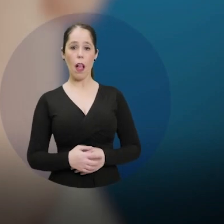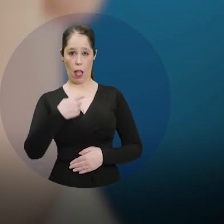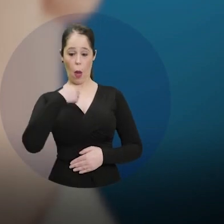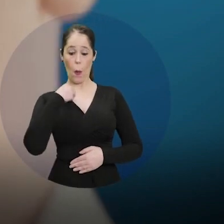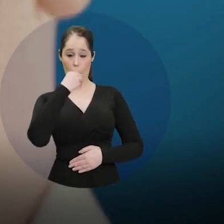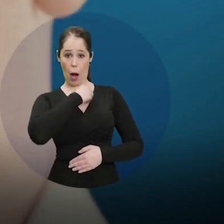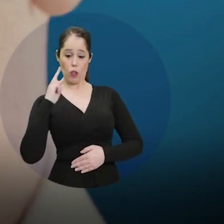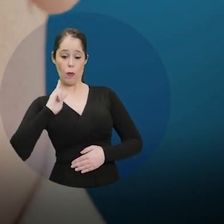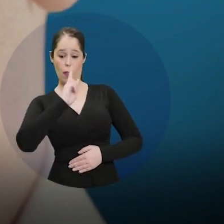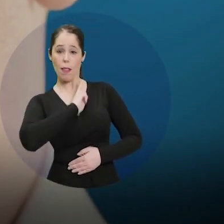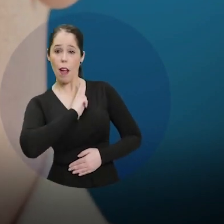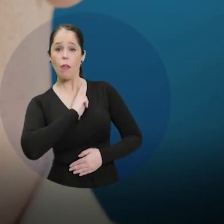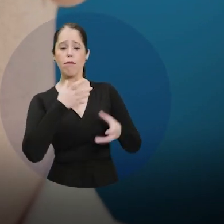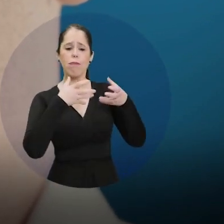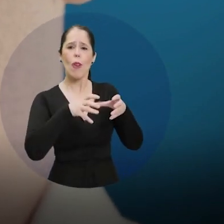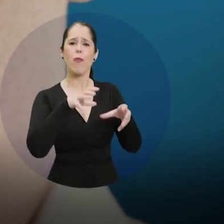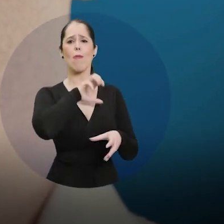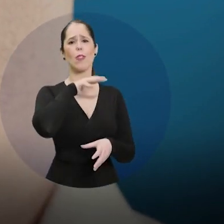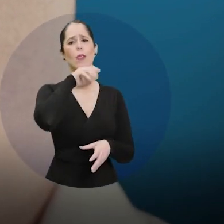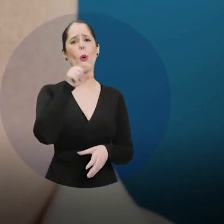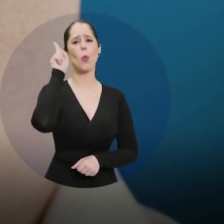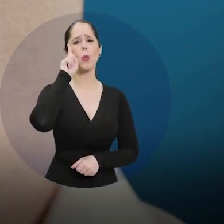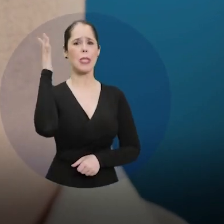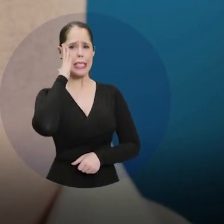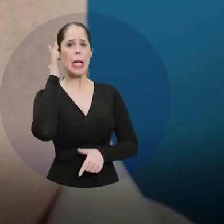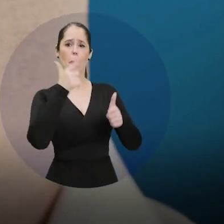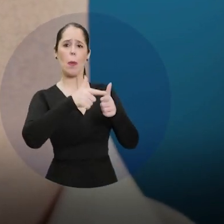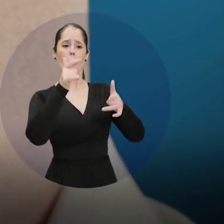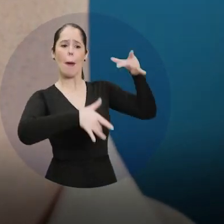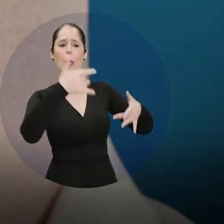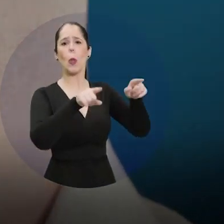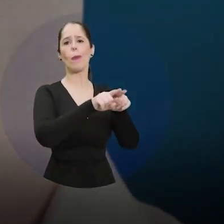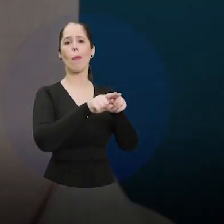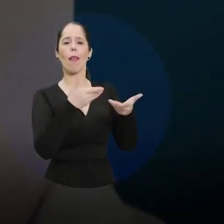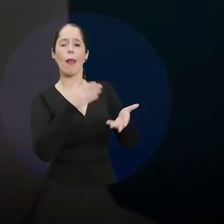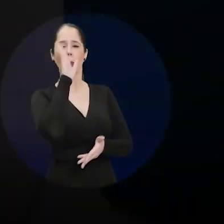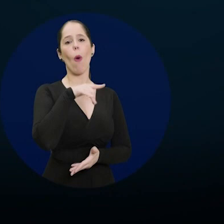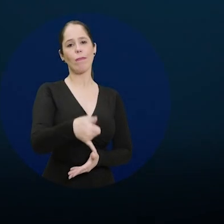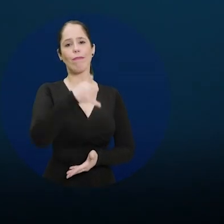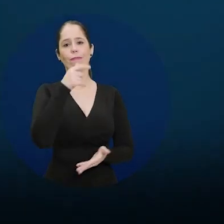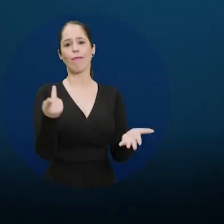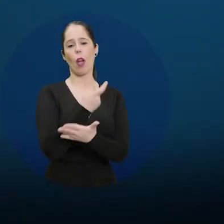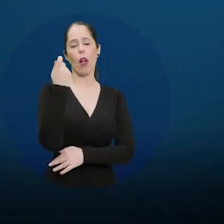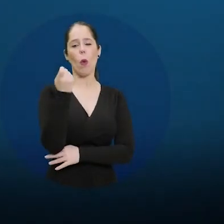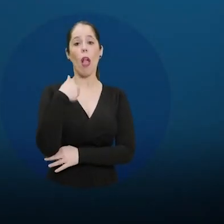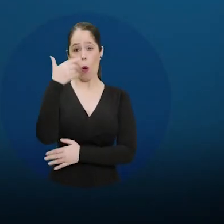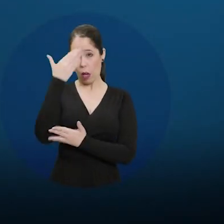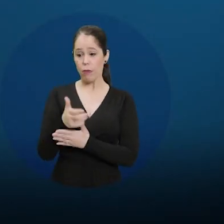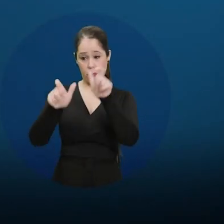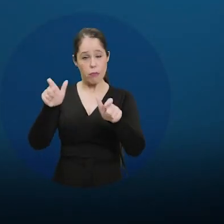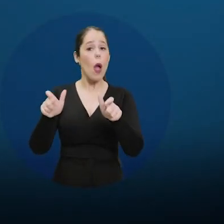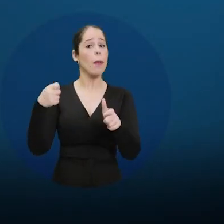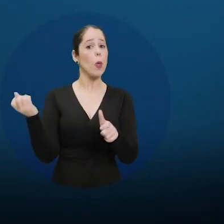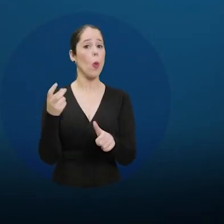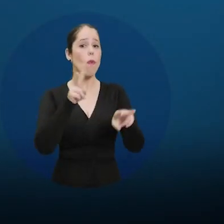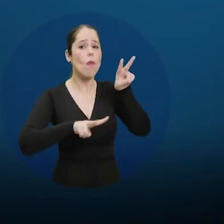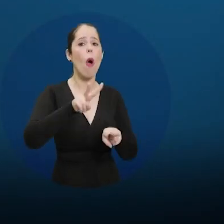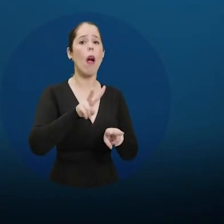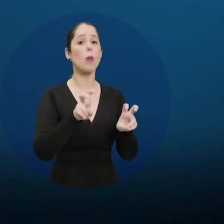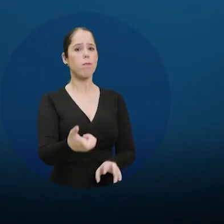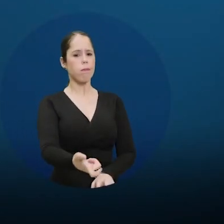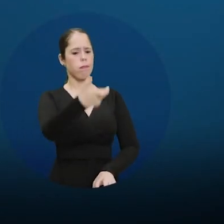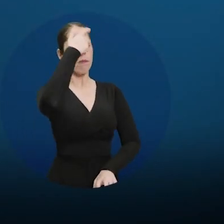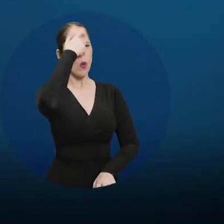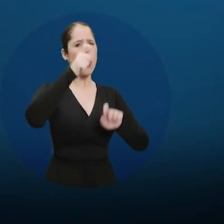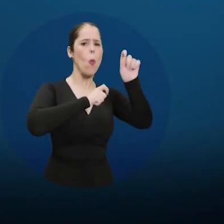Sou médico veterinário e convivo diariamente com a paixão animal e, infelizmente, com os maus-tratos de um abandono. Precisamos mudar esta realidade com punição